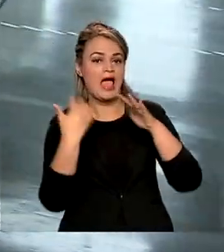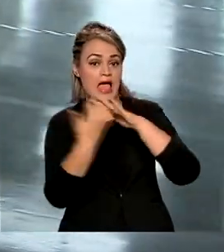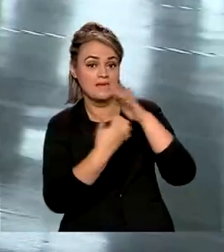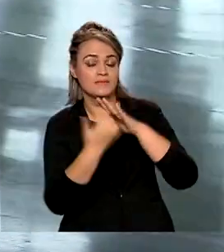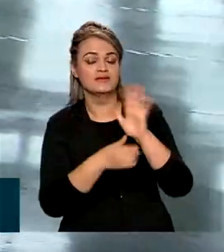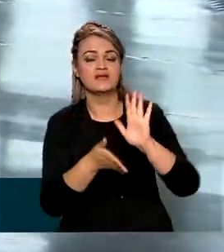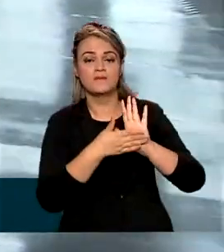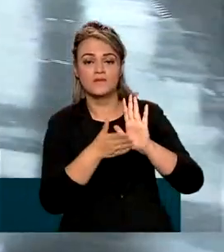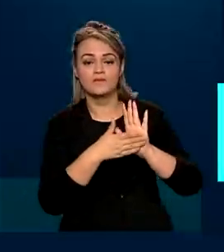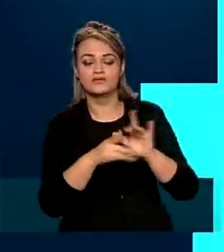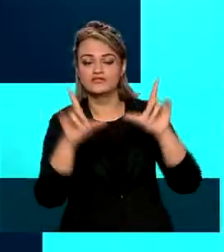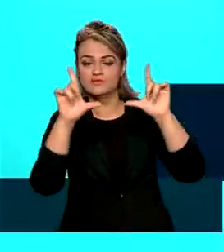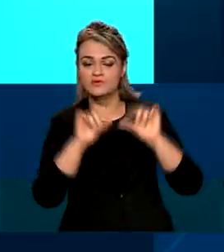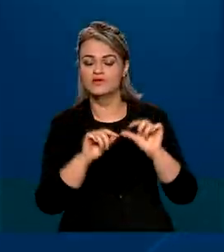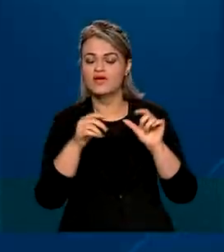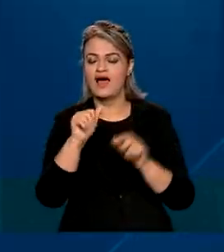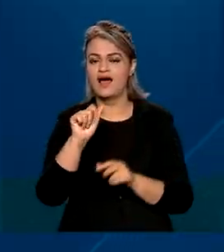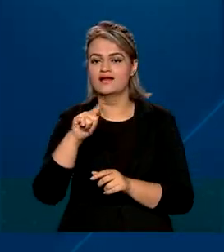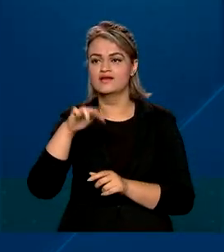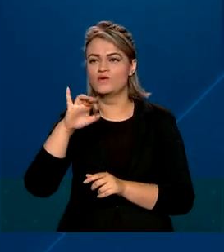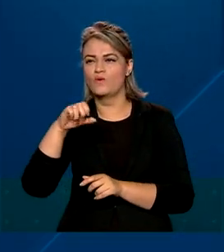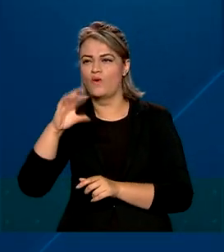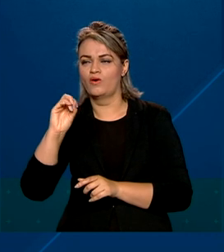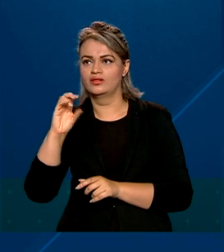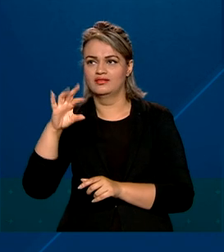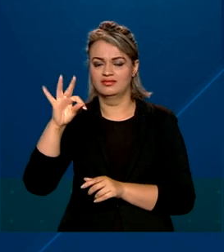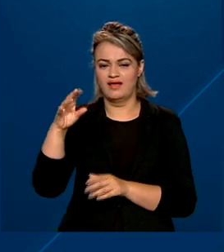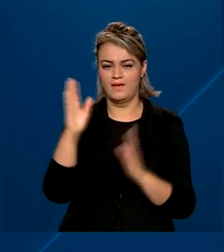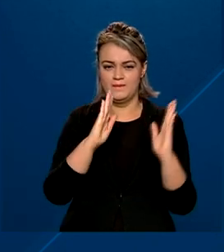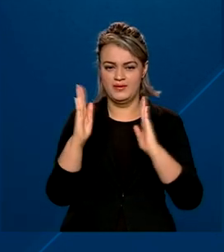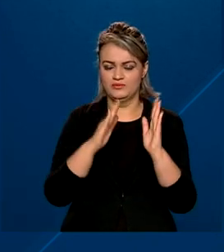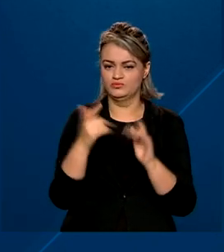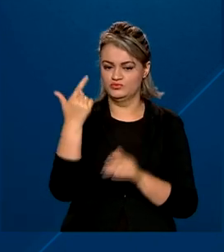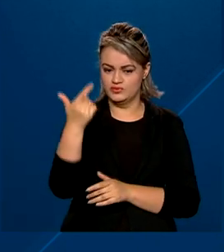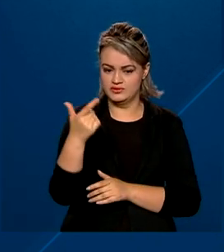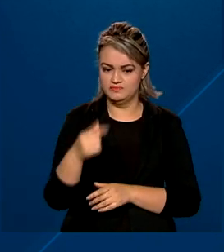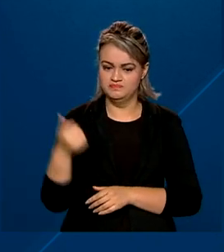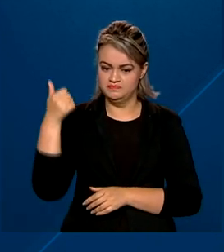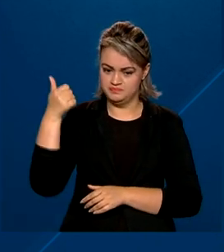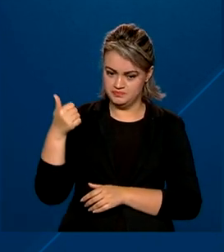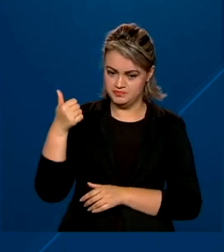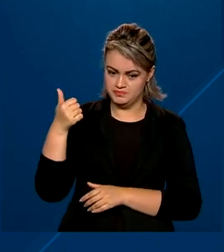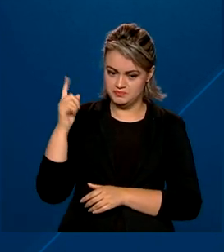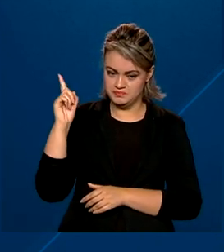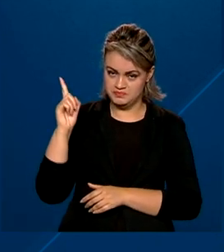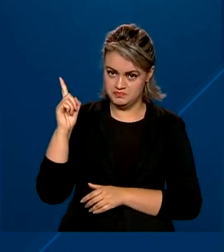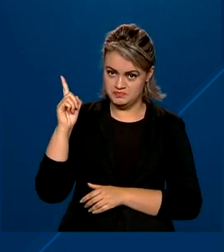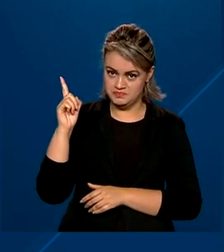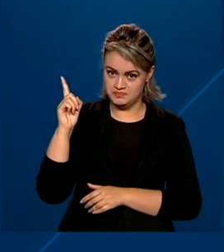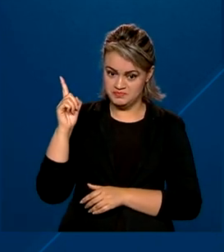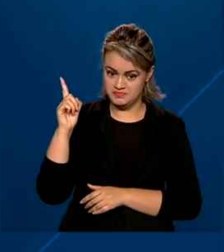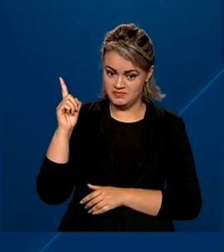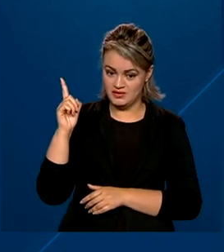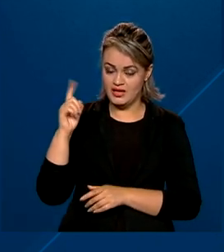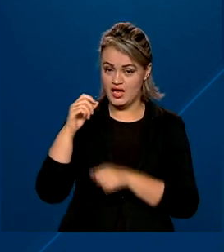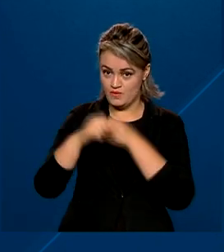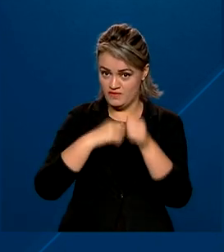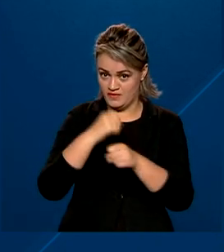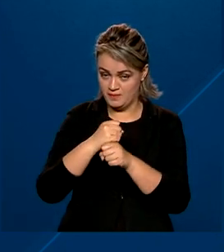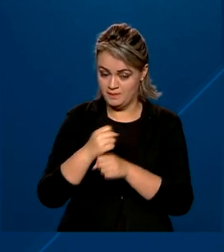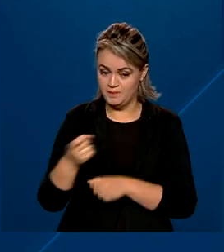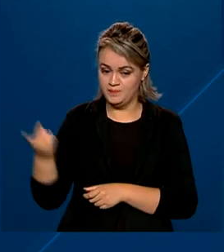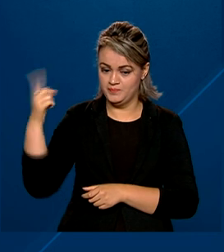propõe a redução de alíquotas em duas etapas, dos atuais 15% para 12,5% em 2022